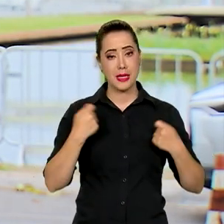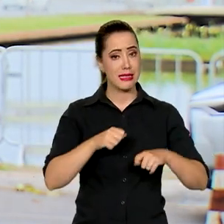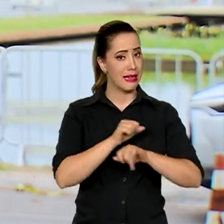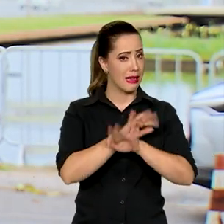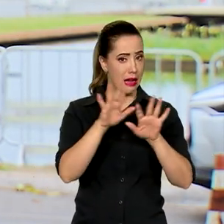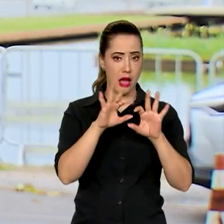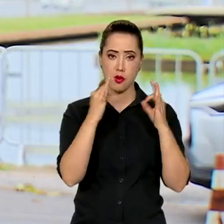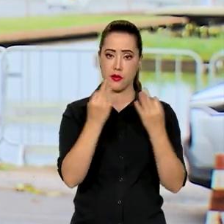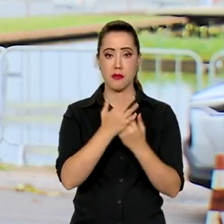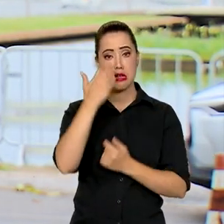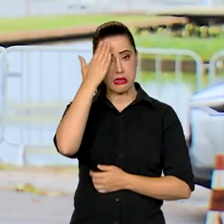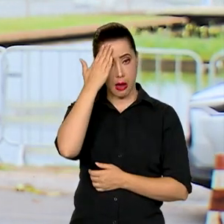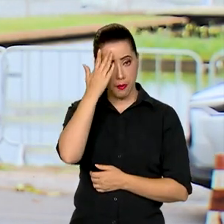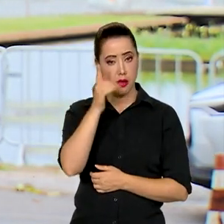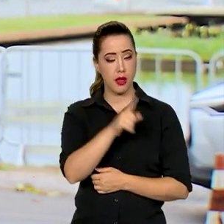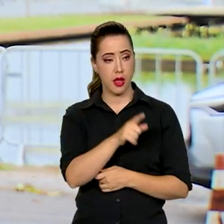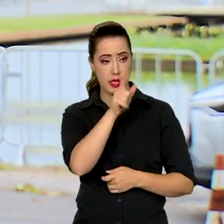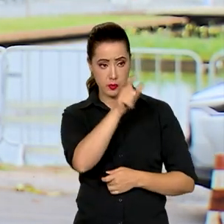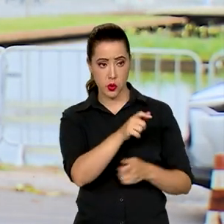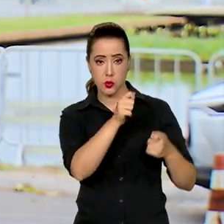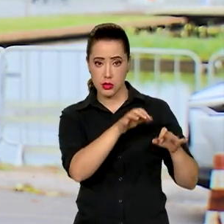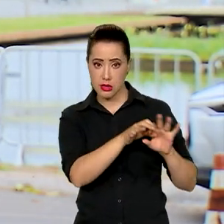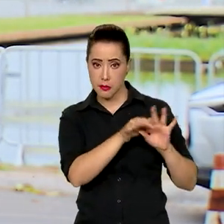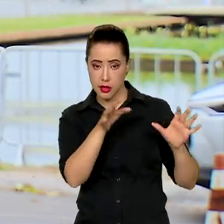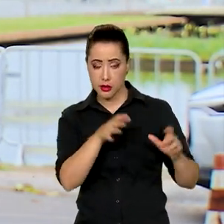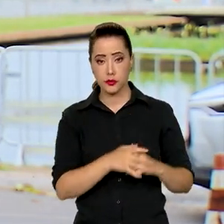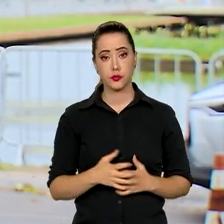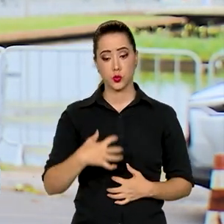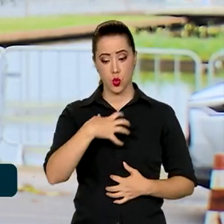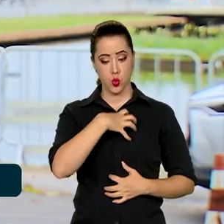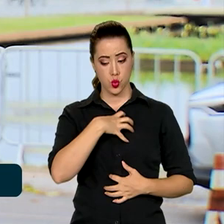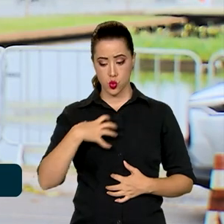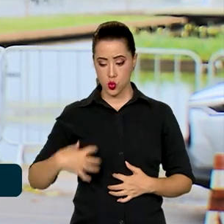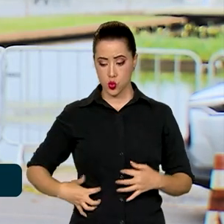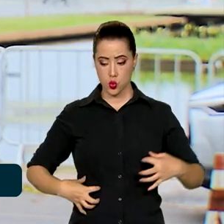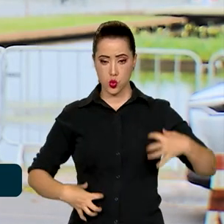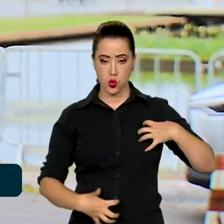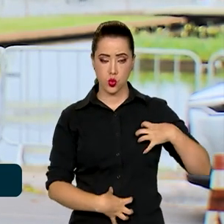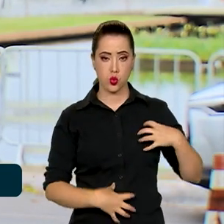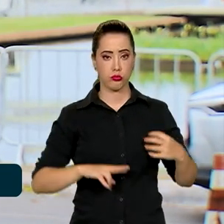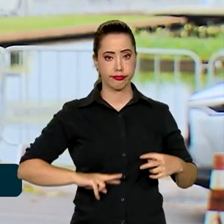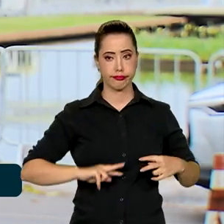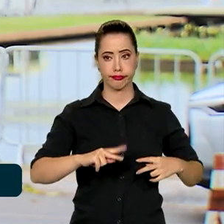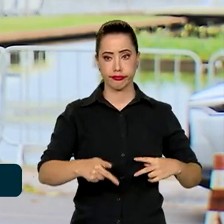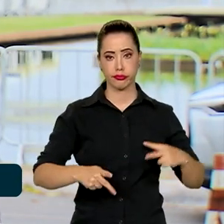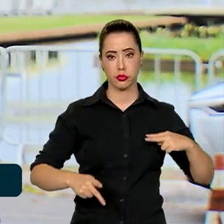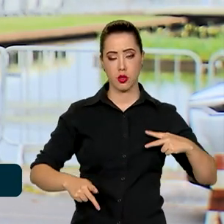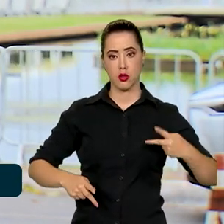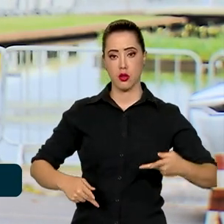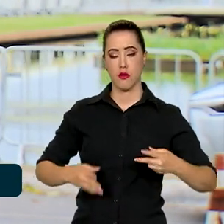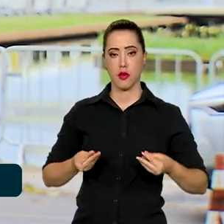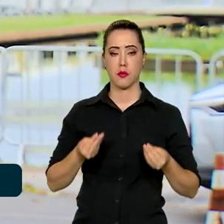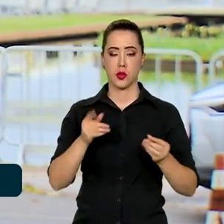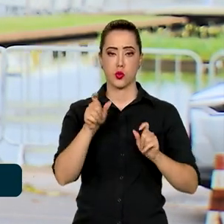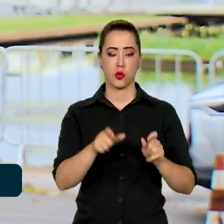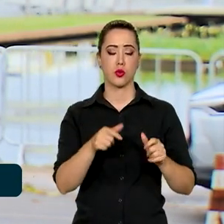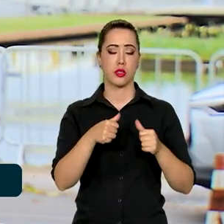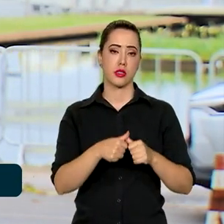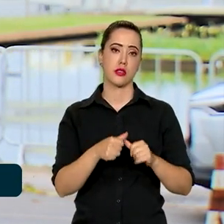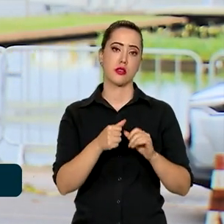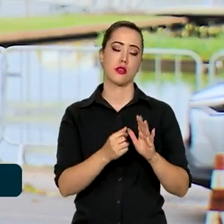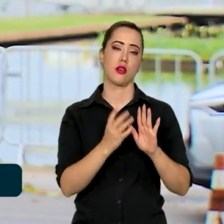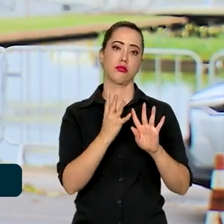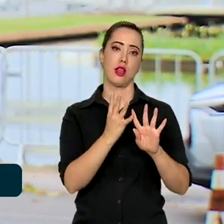é feita com a autorização dos parentes. Os órgãos doados vão para pacientes da lista de espera, uma